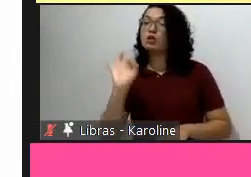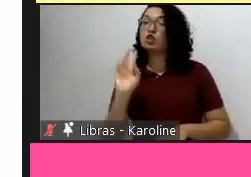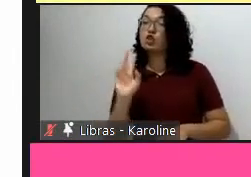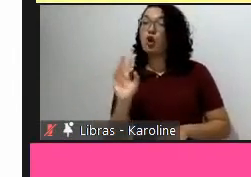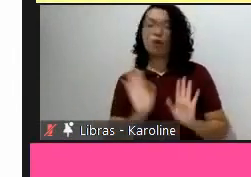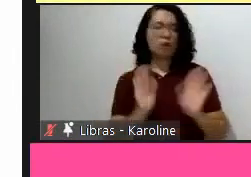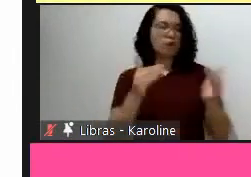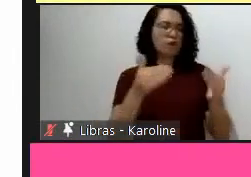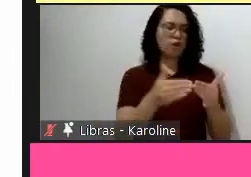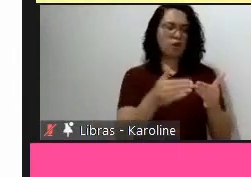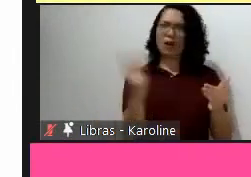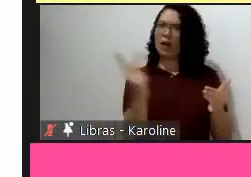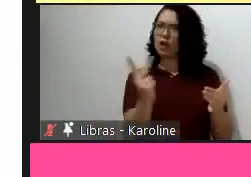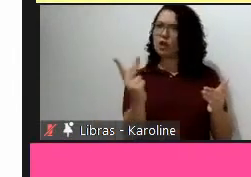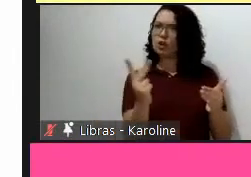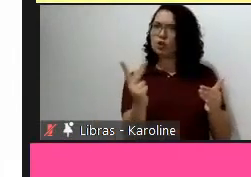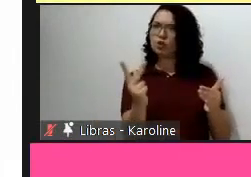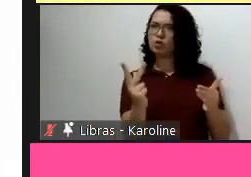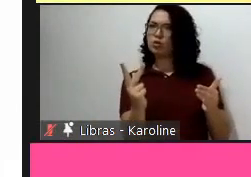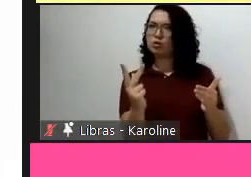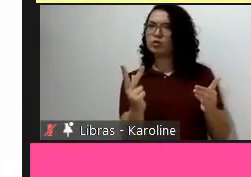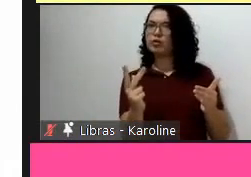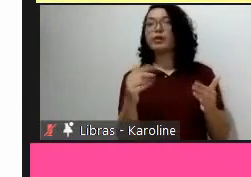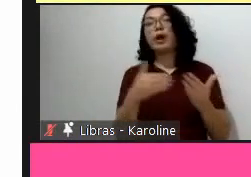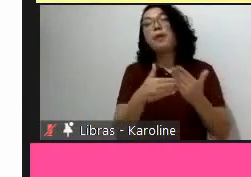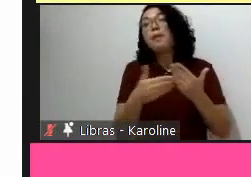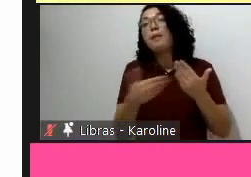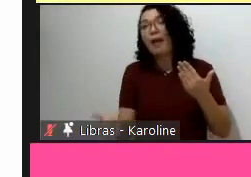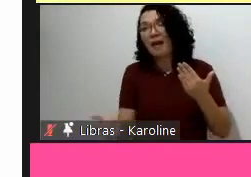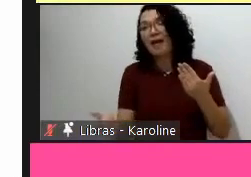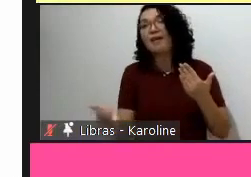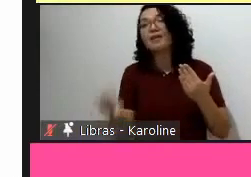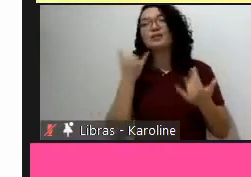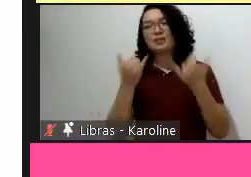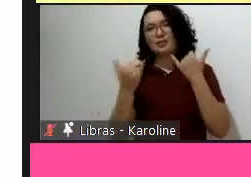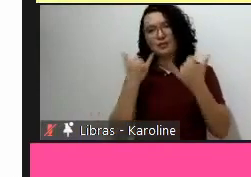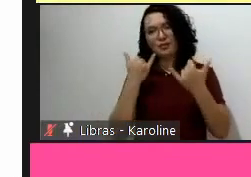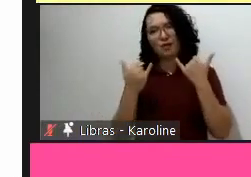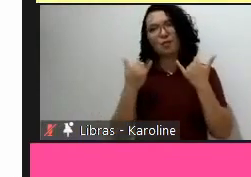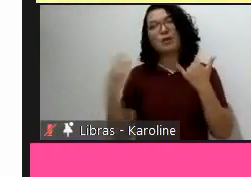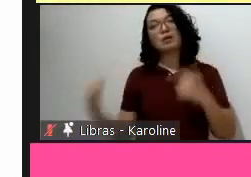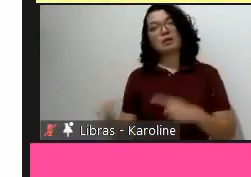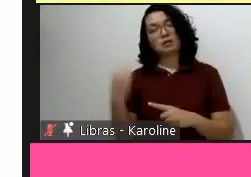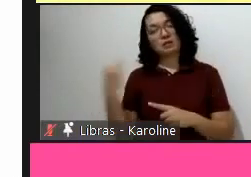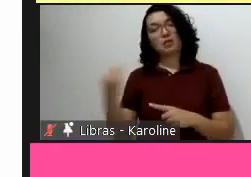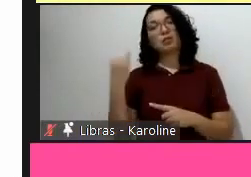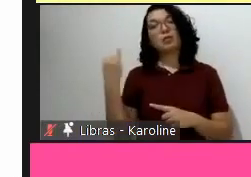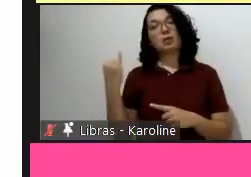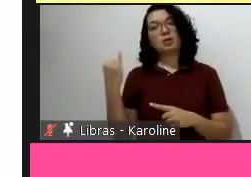isso. Será que a pode se dar esse lute e descobrir mais para frente que a gente ignorou coisas muito importantes? Não.